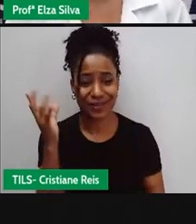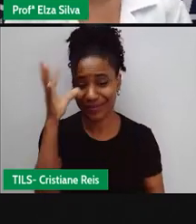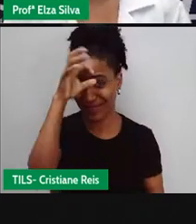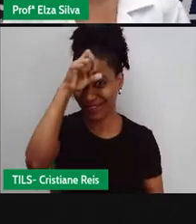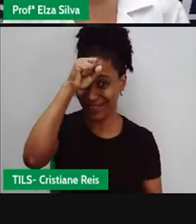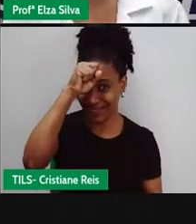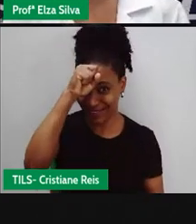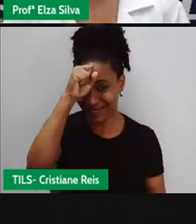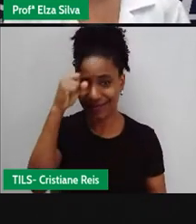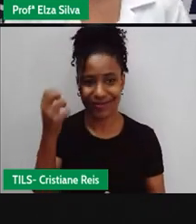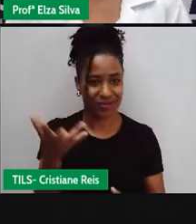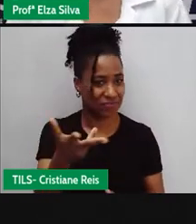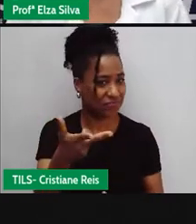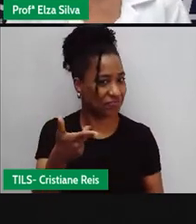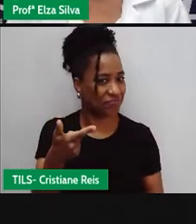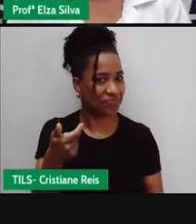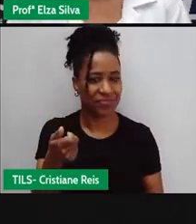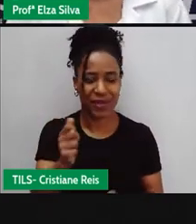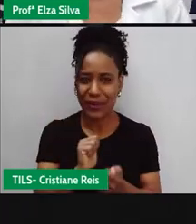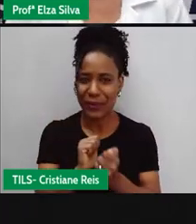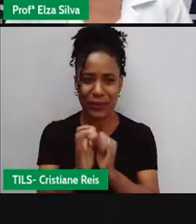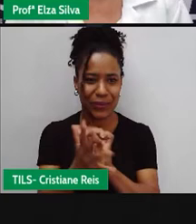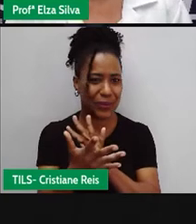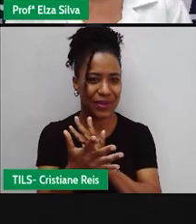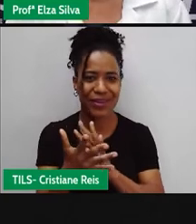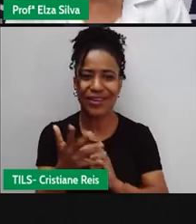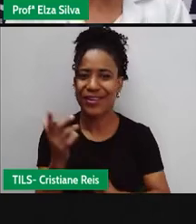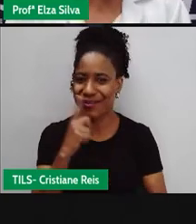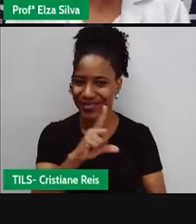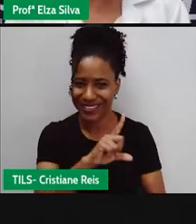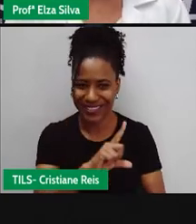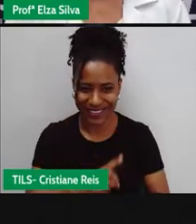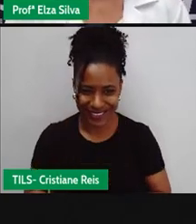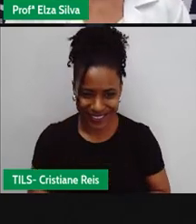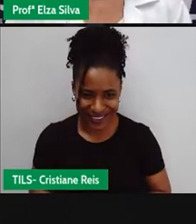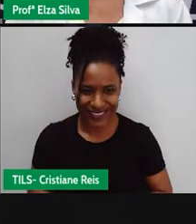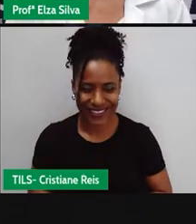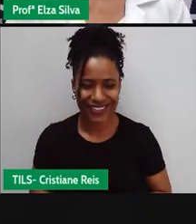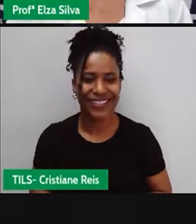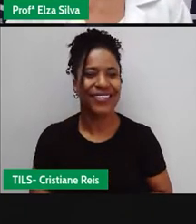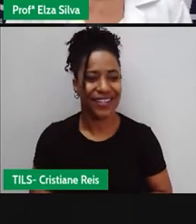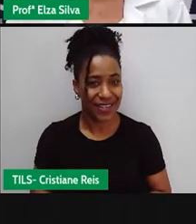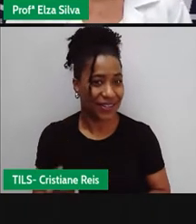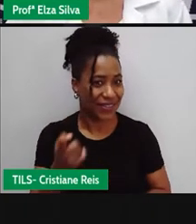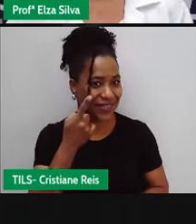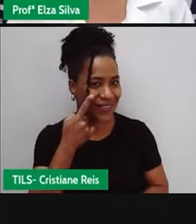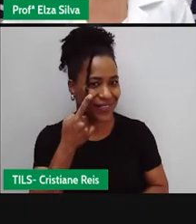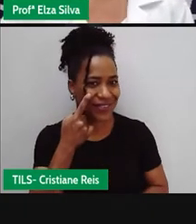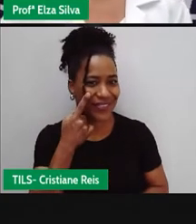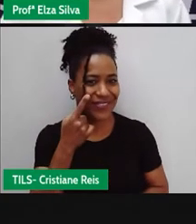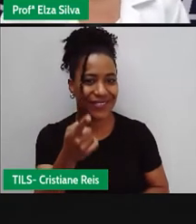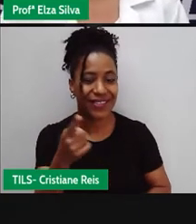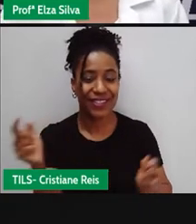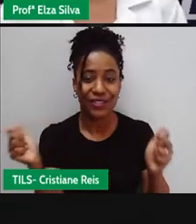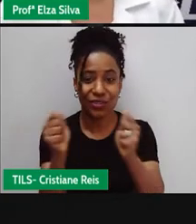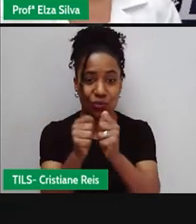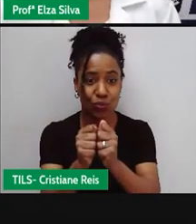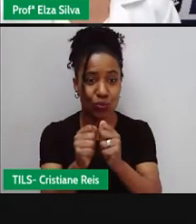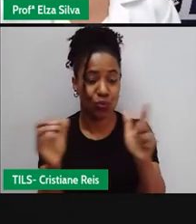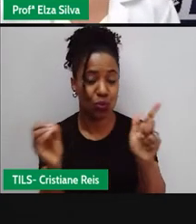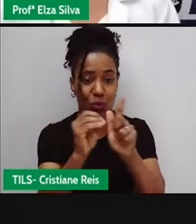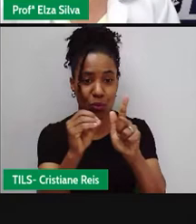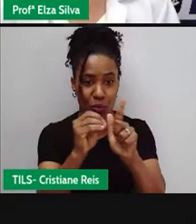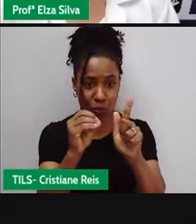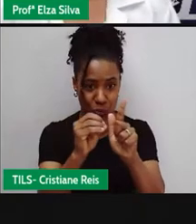nos tornaremos mais fluentes nesse idioma Ok? Então agora, vamos ler, junto com o Google Tradutor